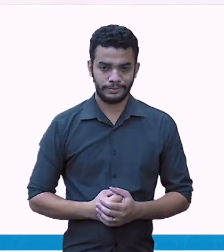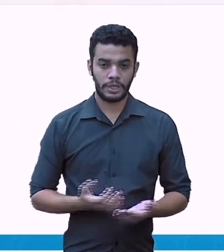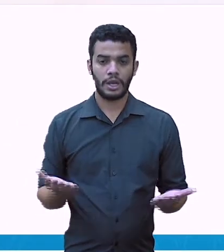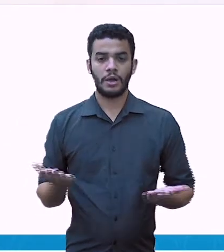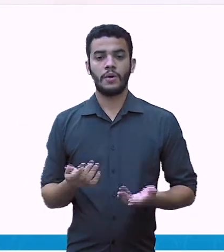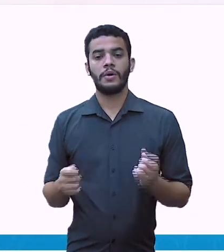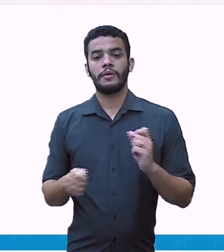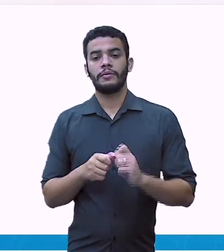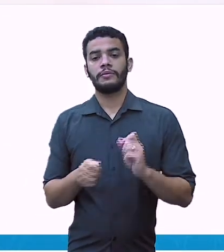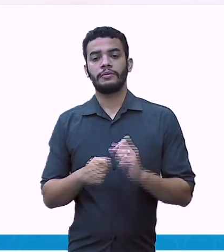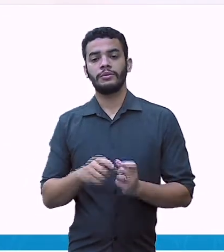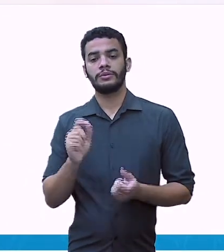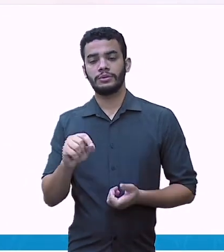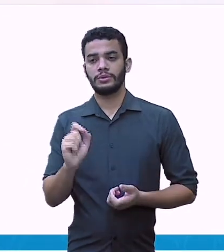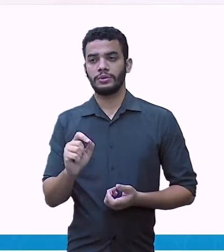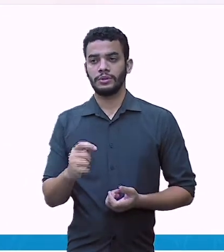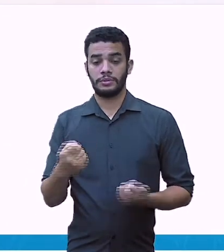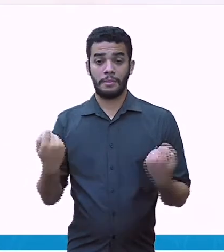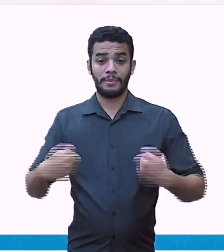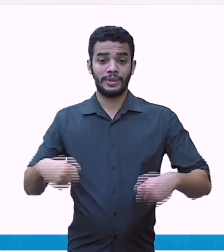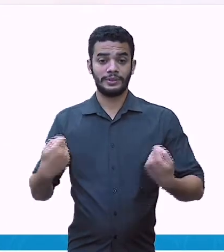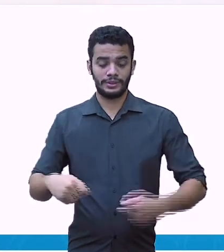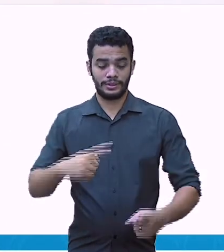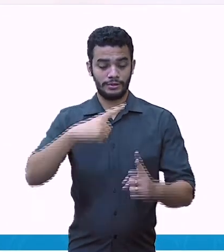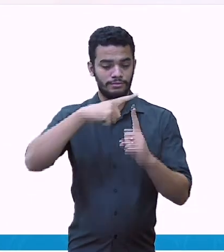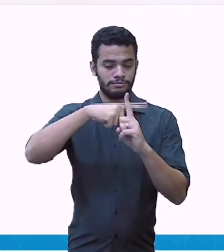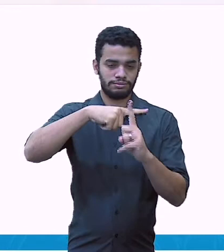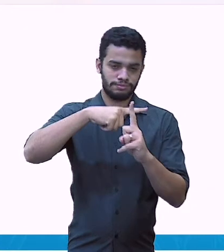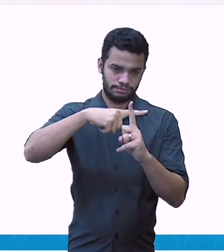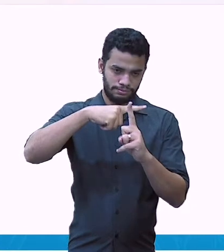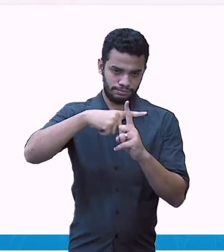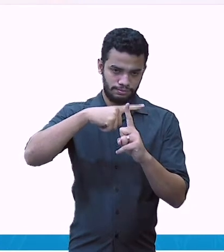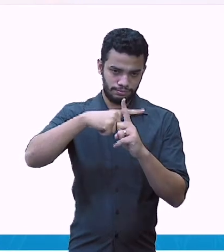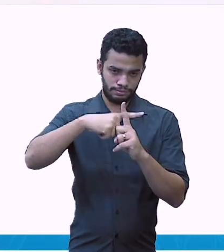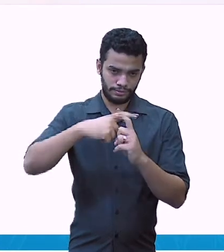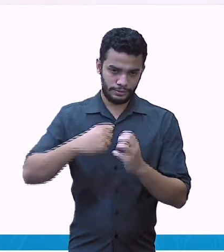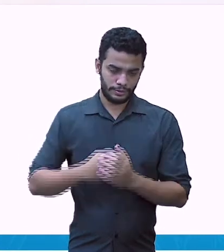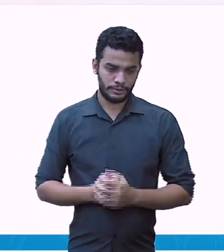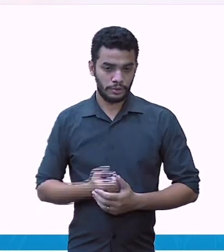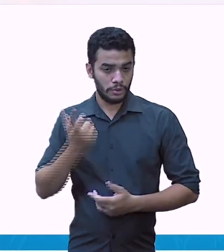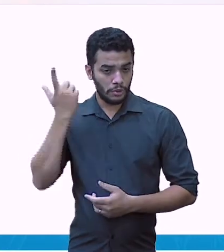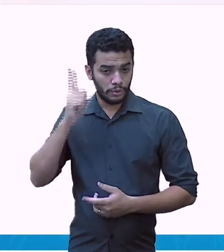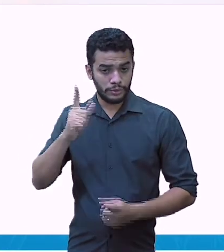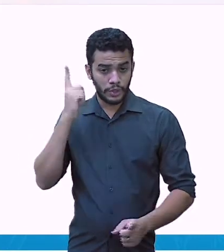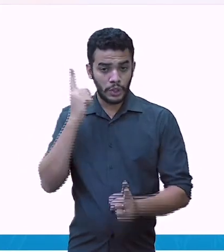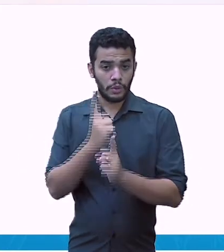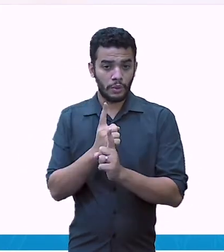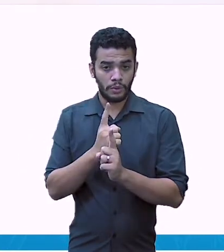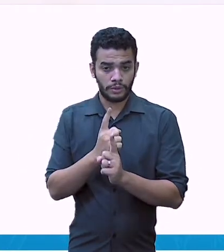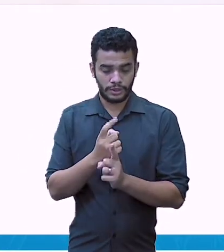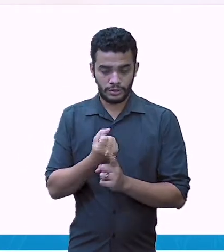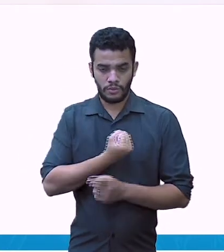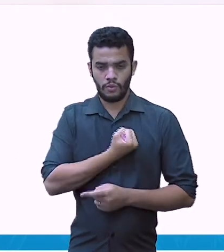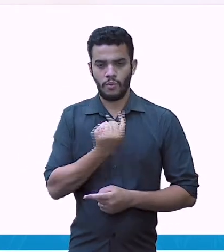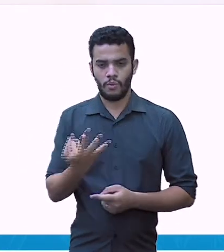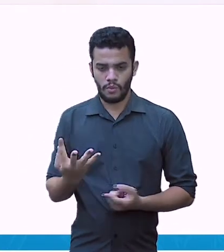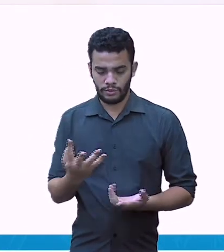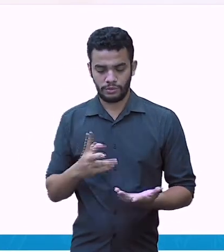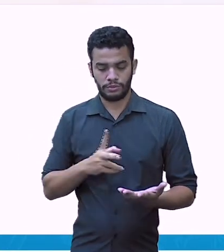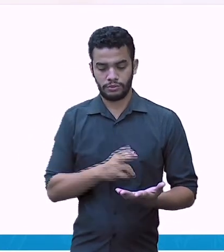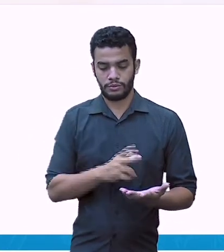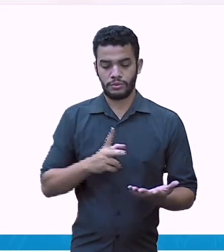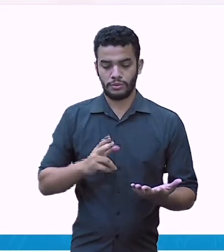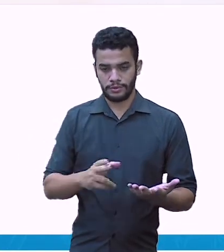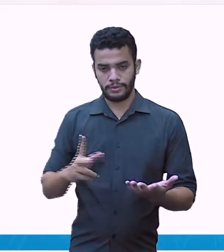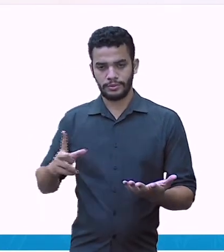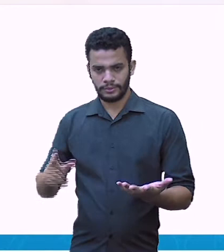resolver aqui essa adição. Por quê? O que é uma adição? Porque quantos metros